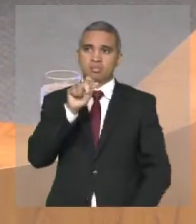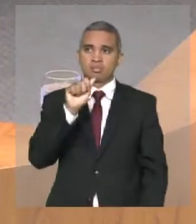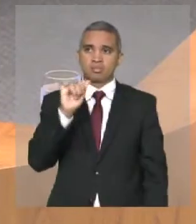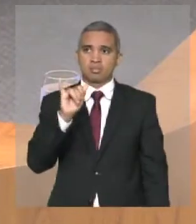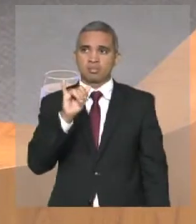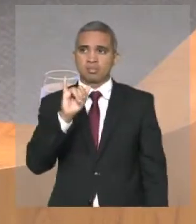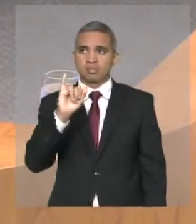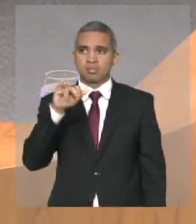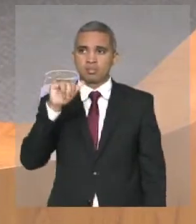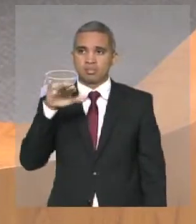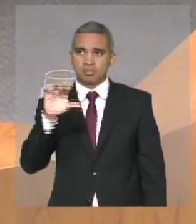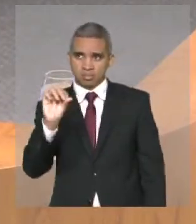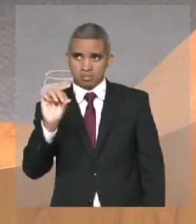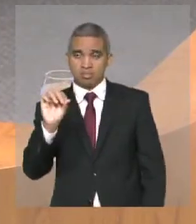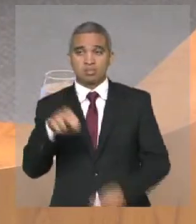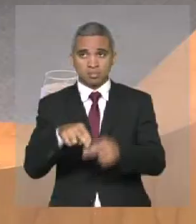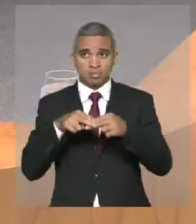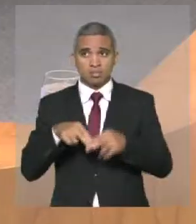que se levantar